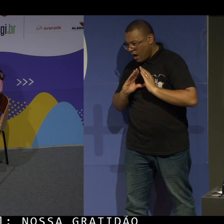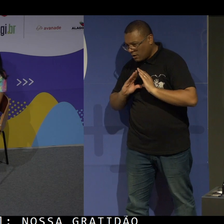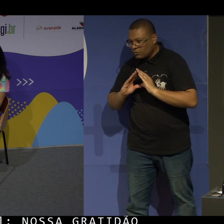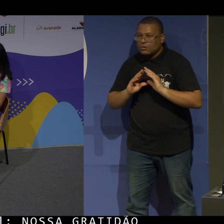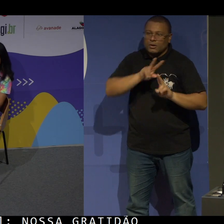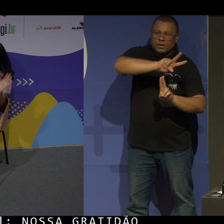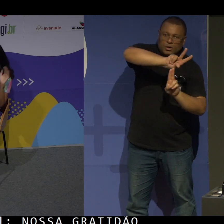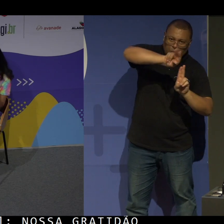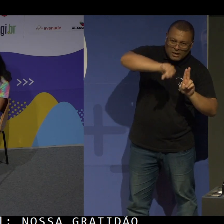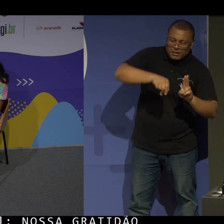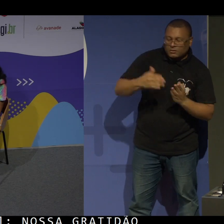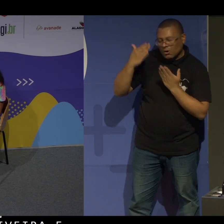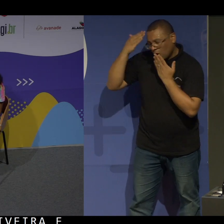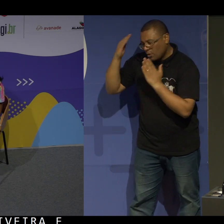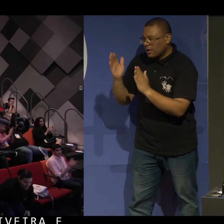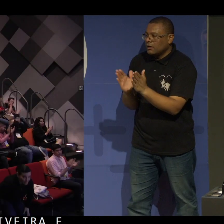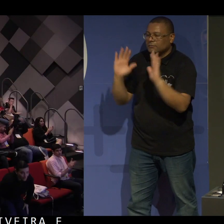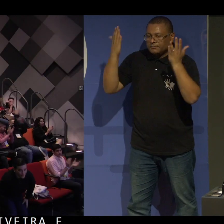Eu agradeço, gente.